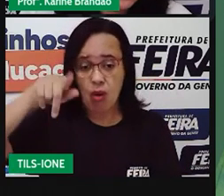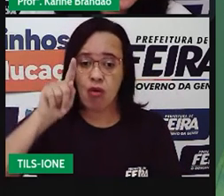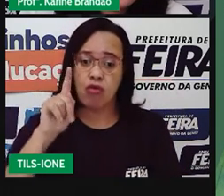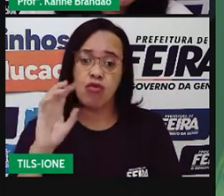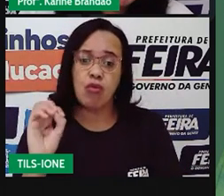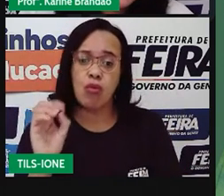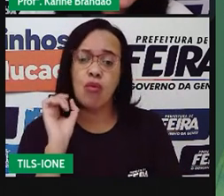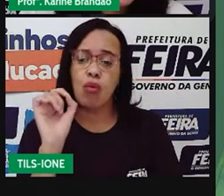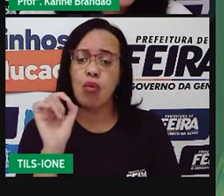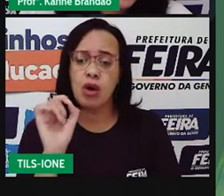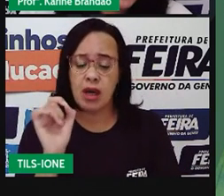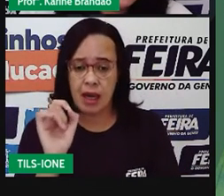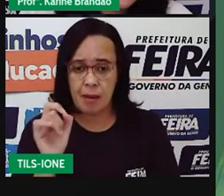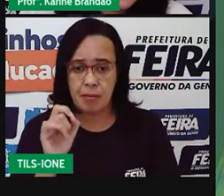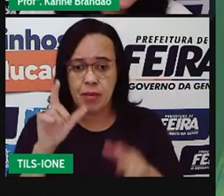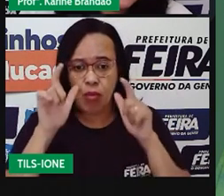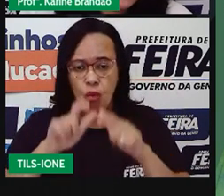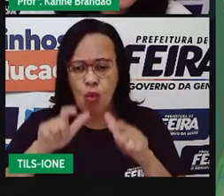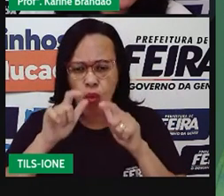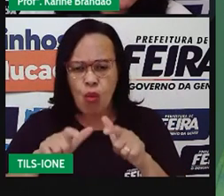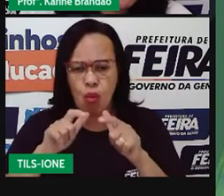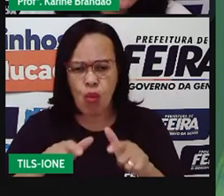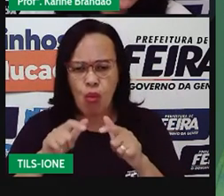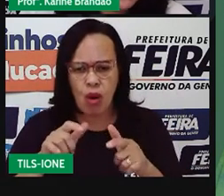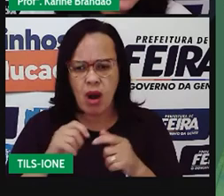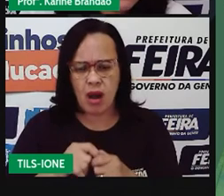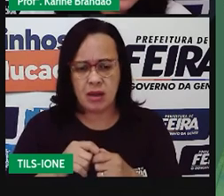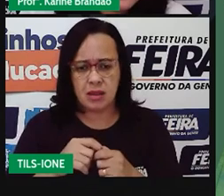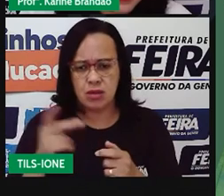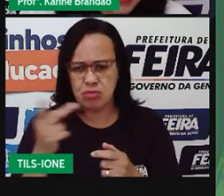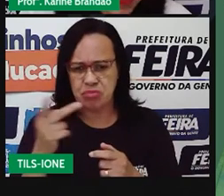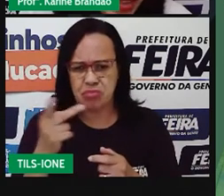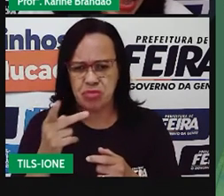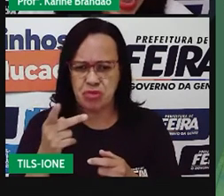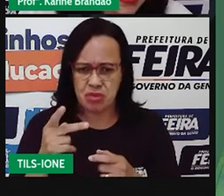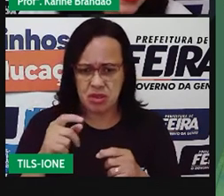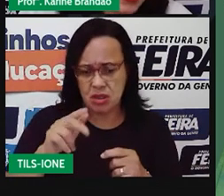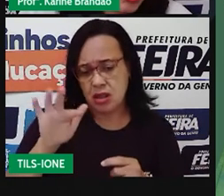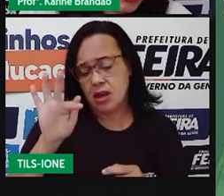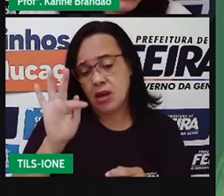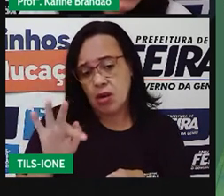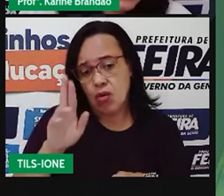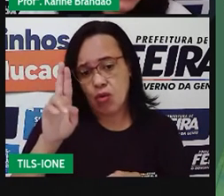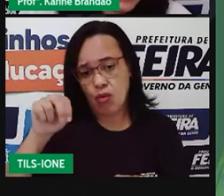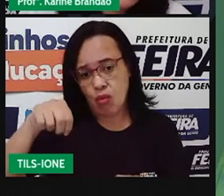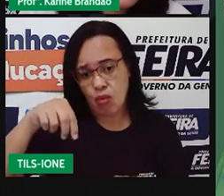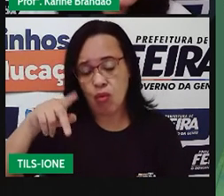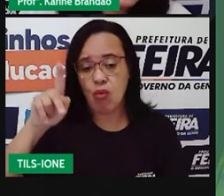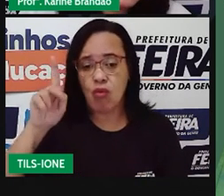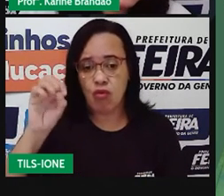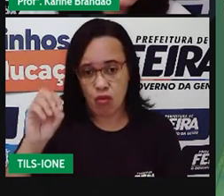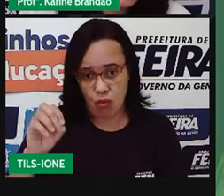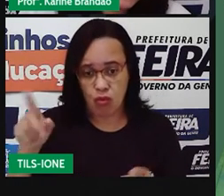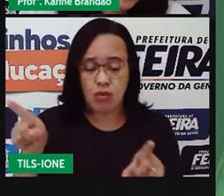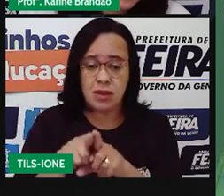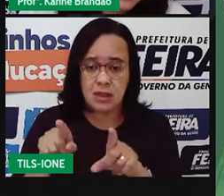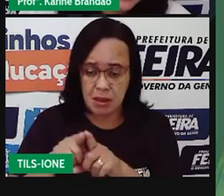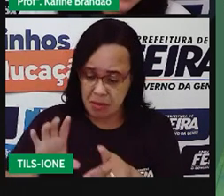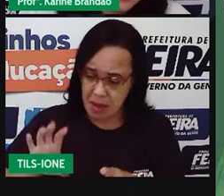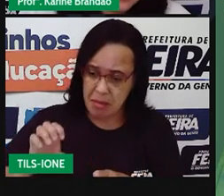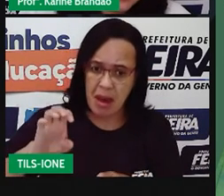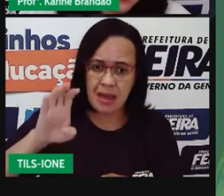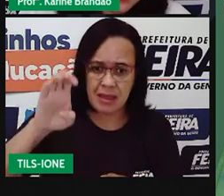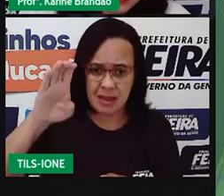existe uma região entre o fungo e a bactéria. Essa região aqui é a produção de uma